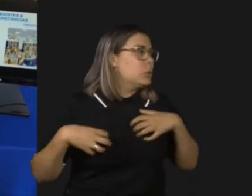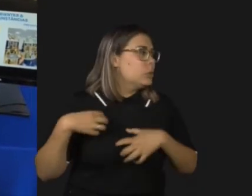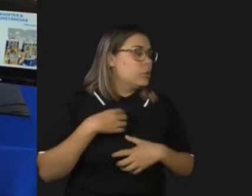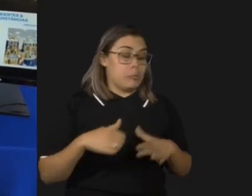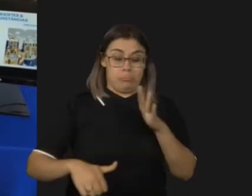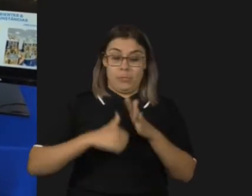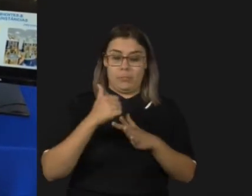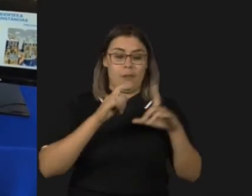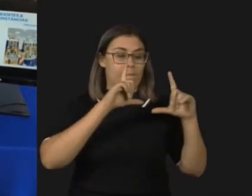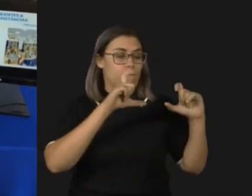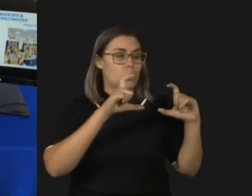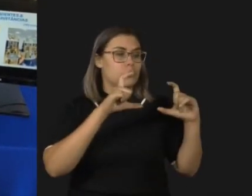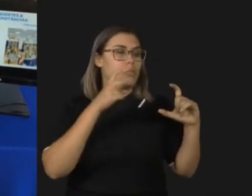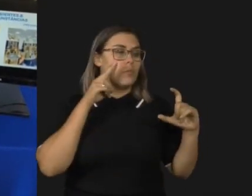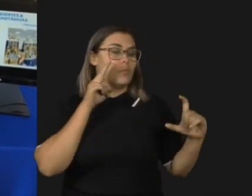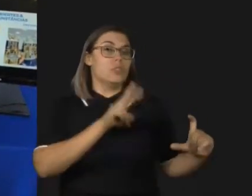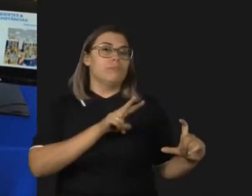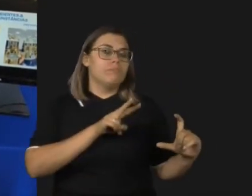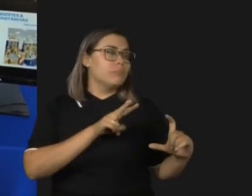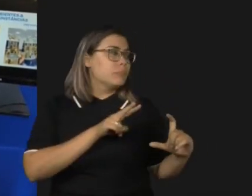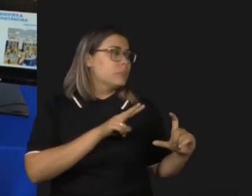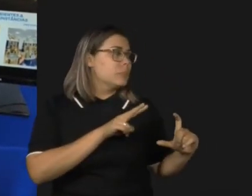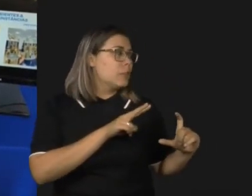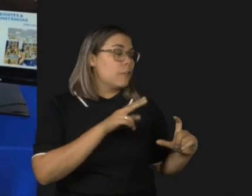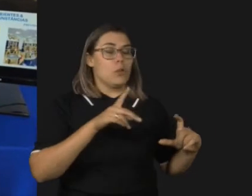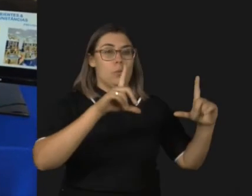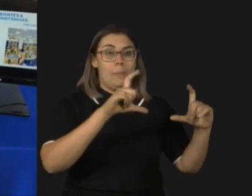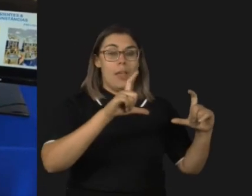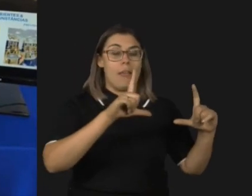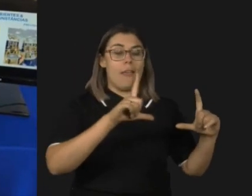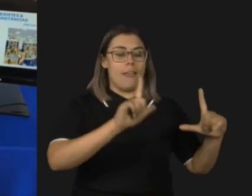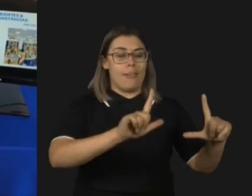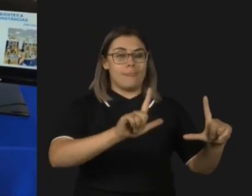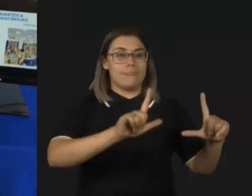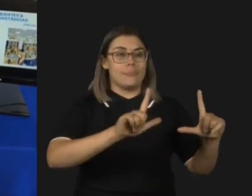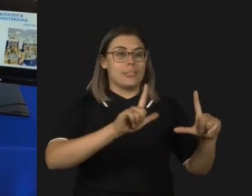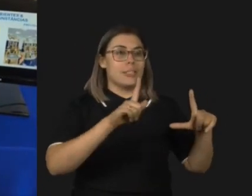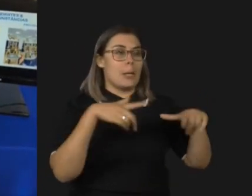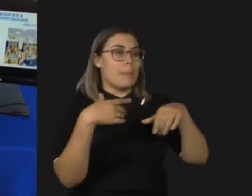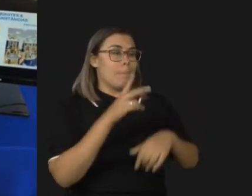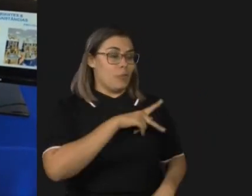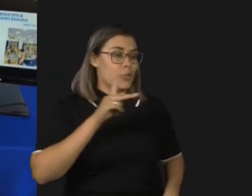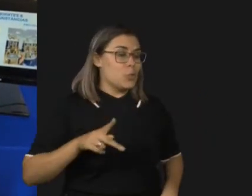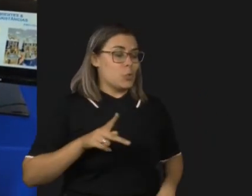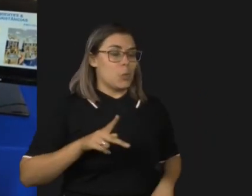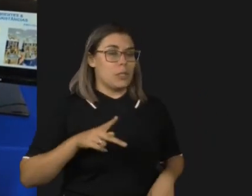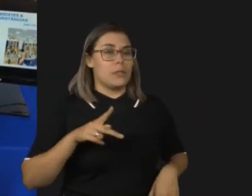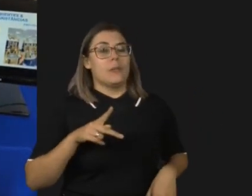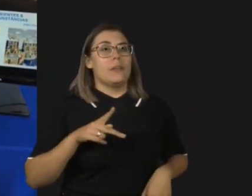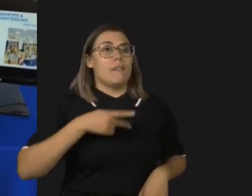primeira foto, vocês veem um ambiente descontrolado, alunos inquietos, uma professora numa sala de aula,